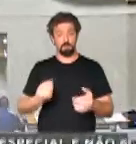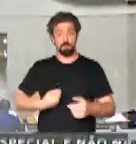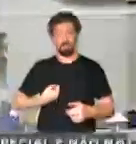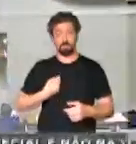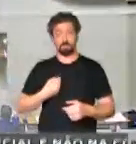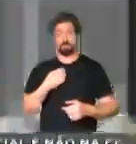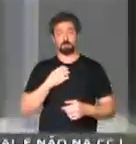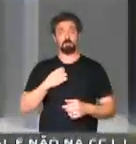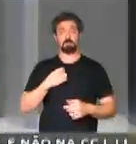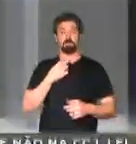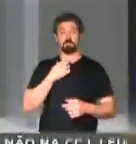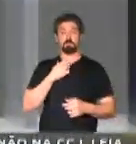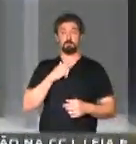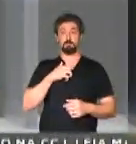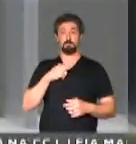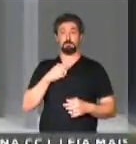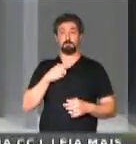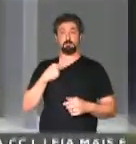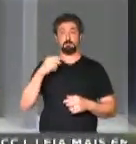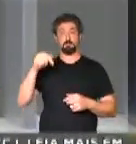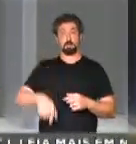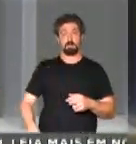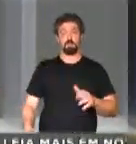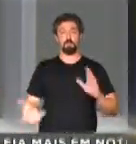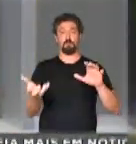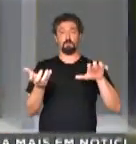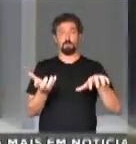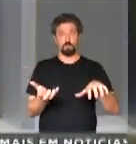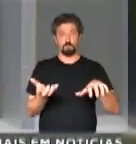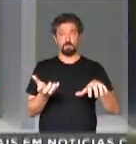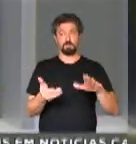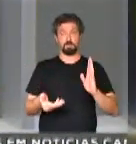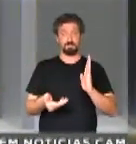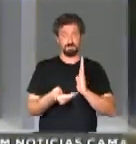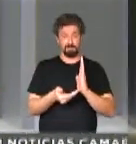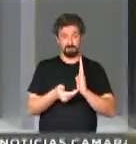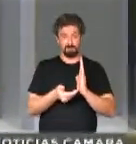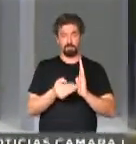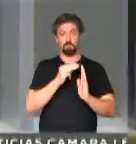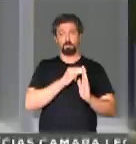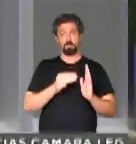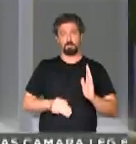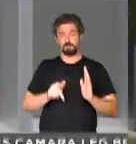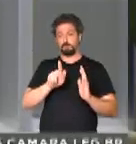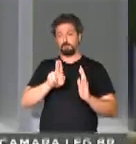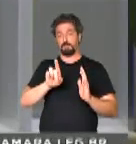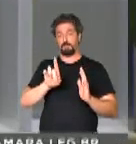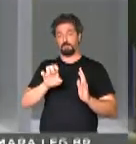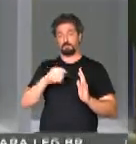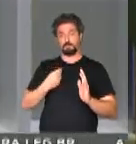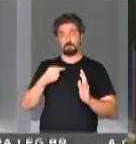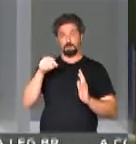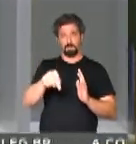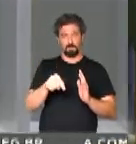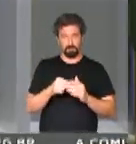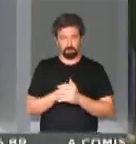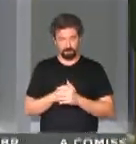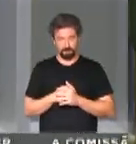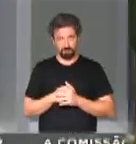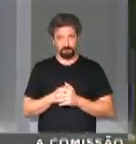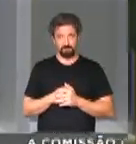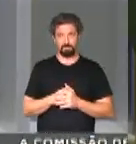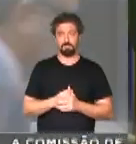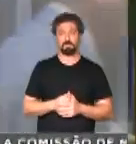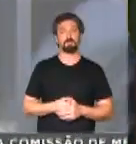encontra no Congresso Nacional, na Câmara Federal, o ministro Paulo Guedes. E de fato